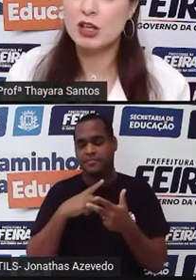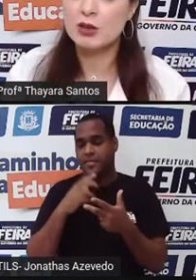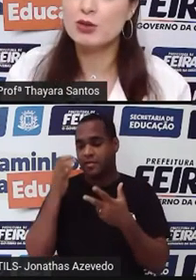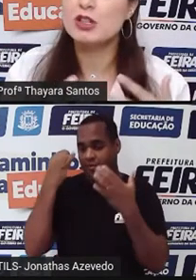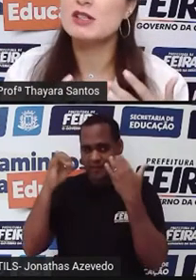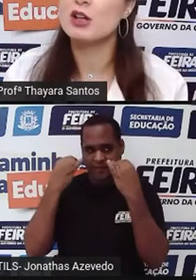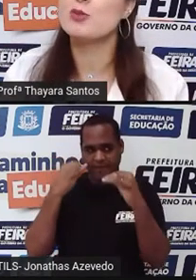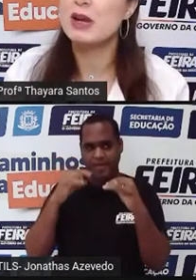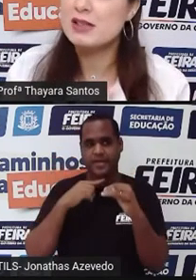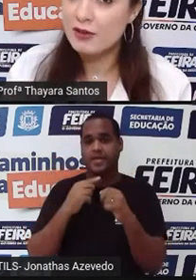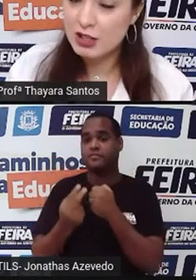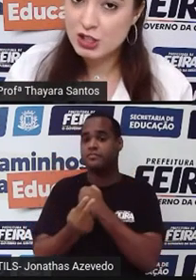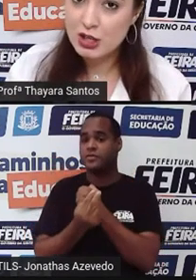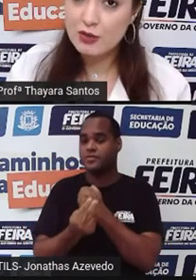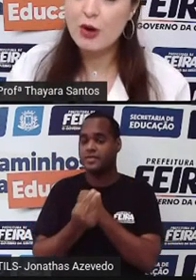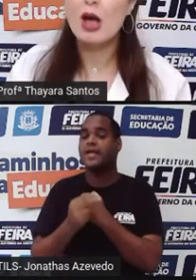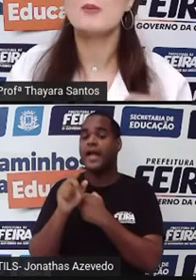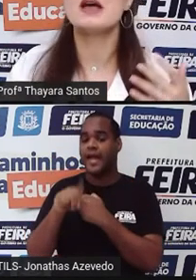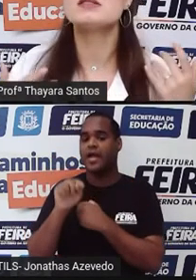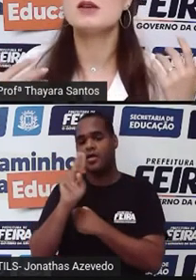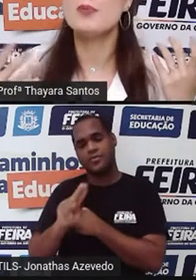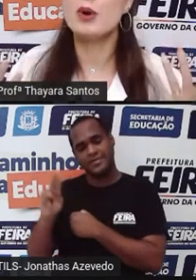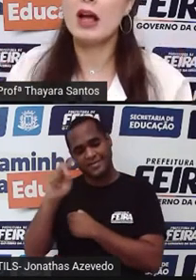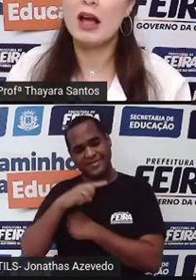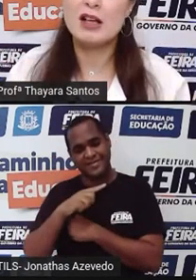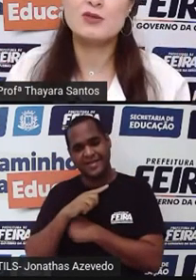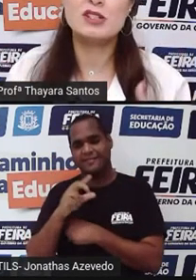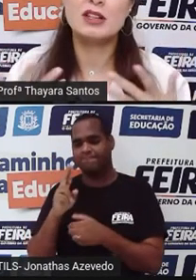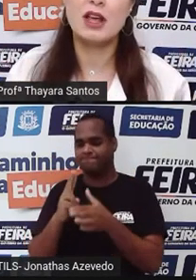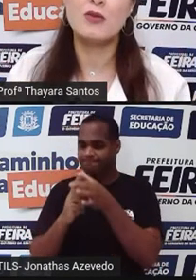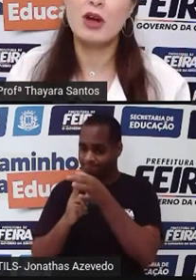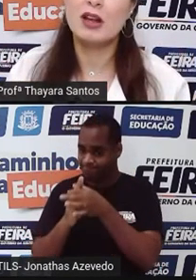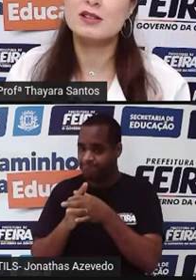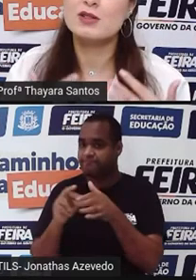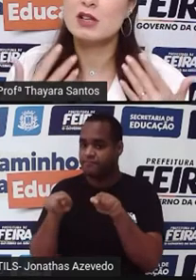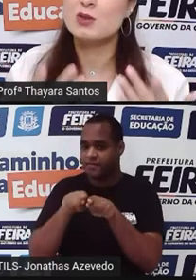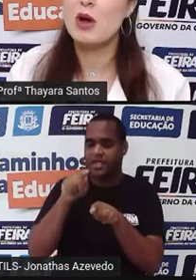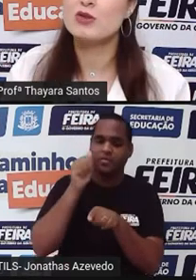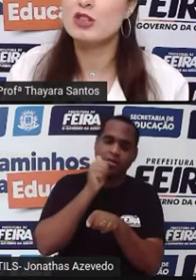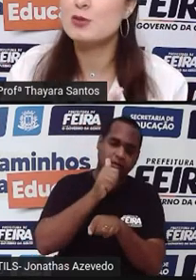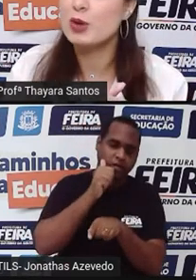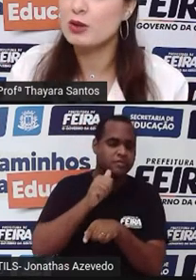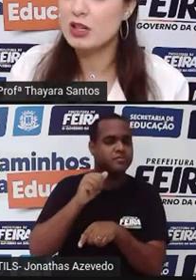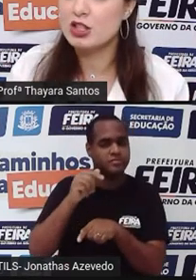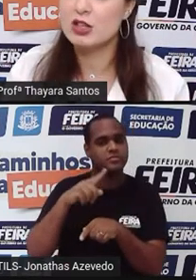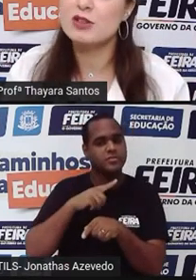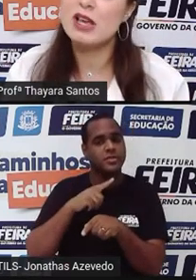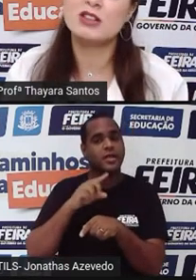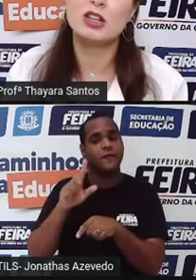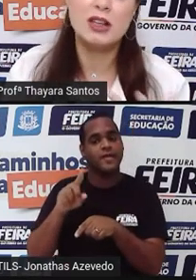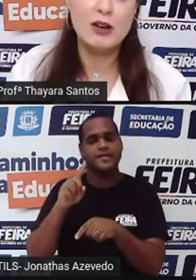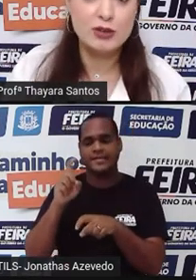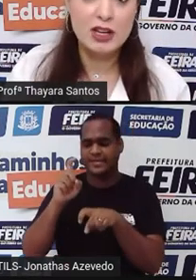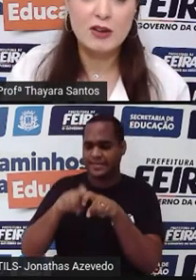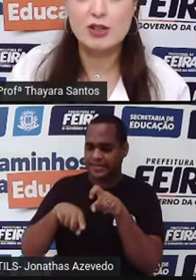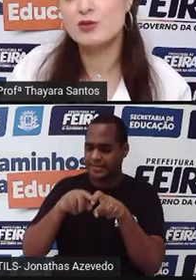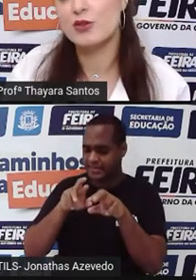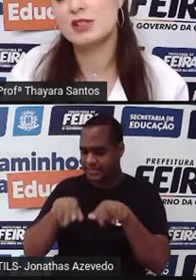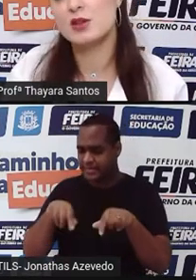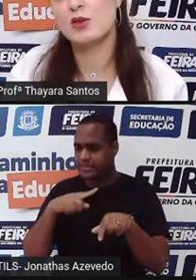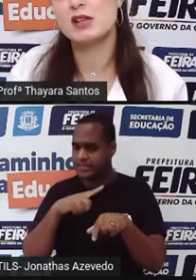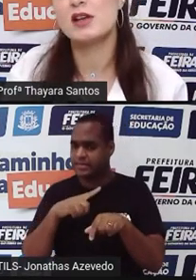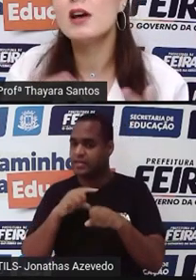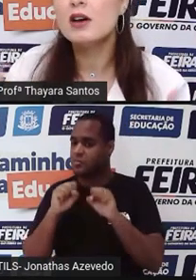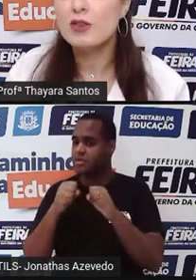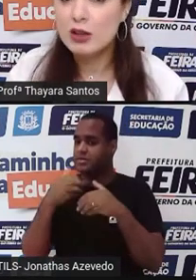protegendo, utilizando o preservativo, mas se por acaso você teve uma relação sexual desprotegida e você acha que está vulnerável a